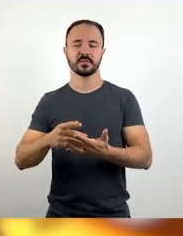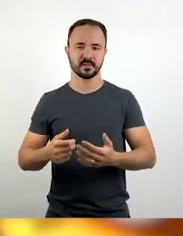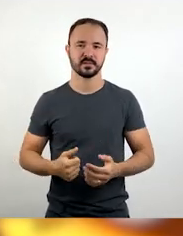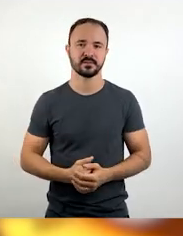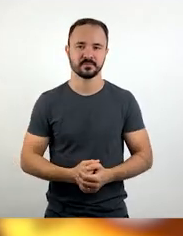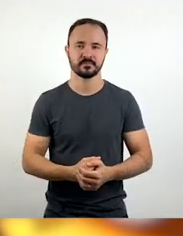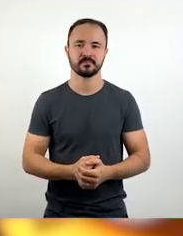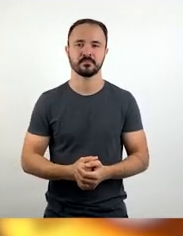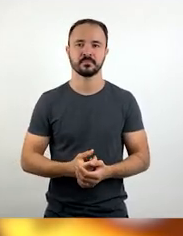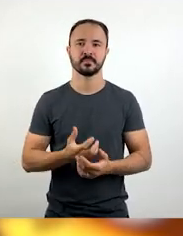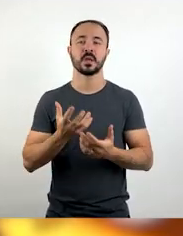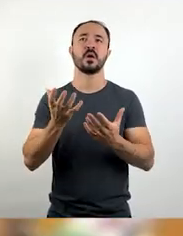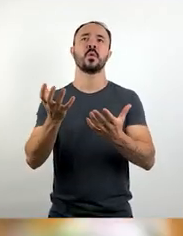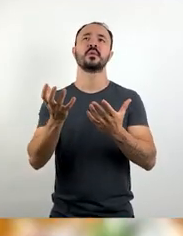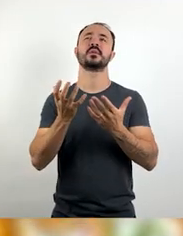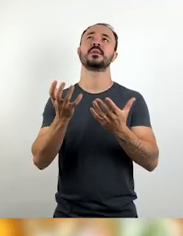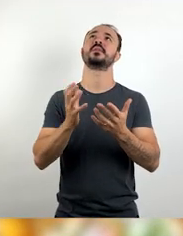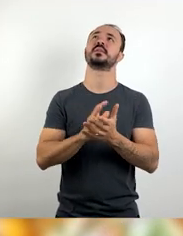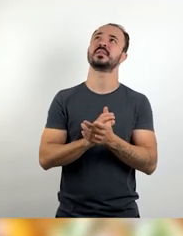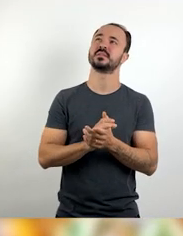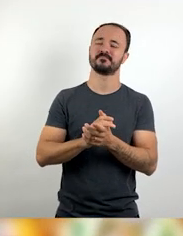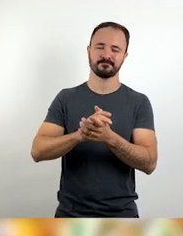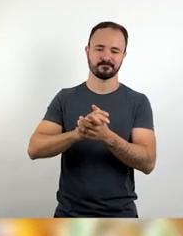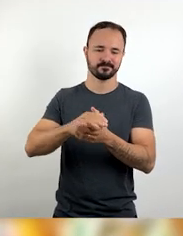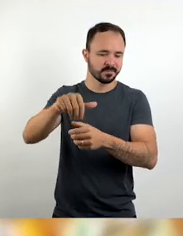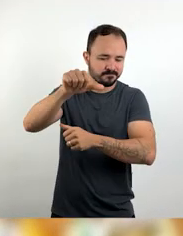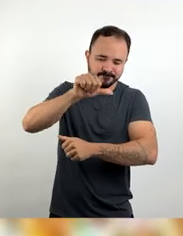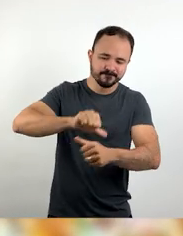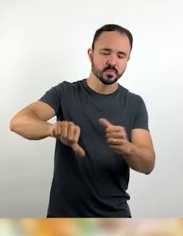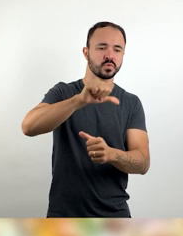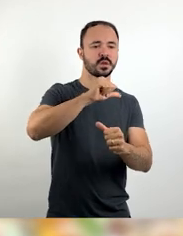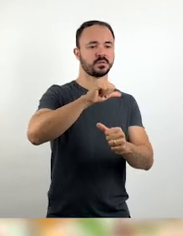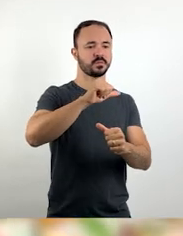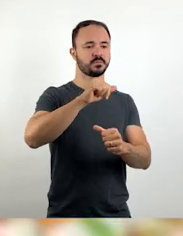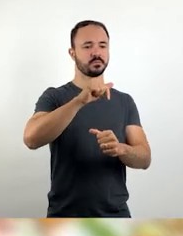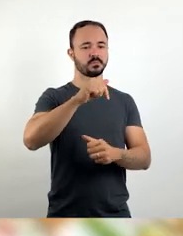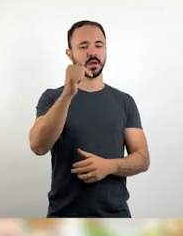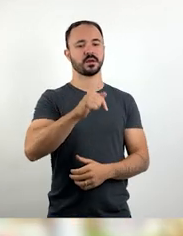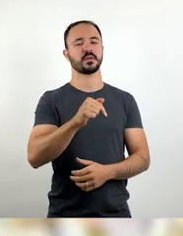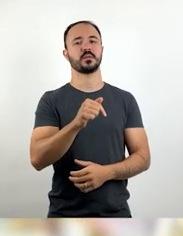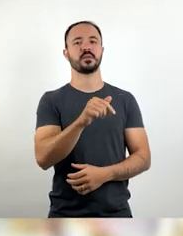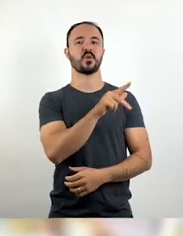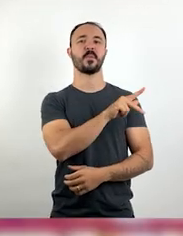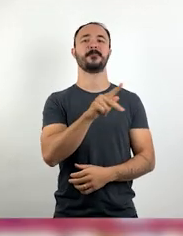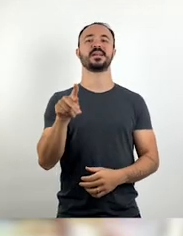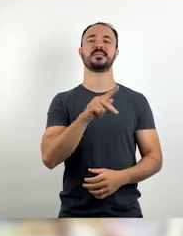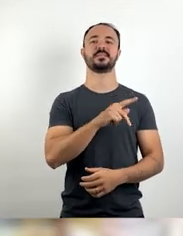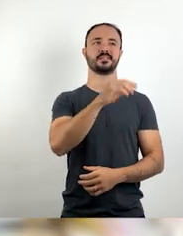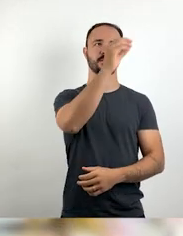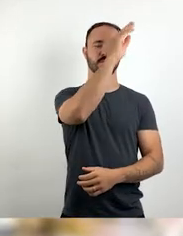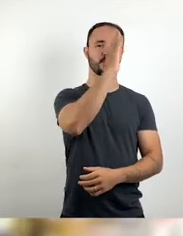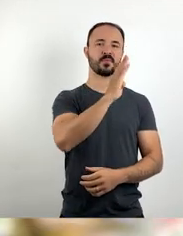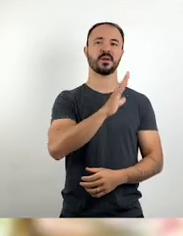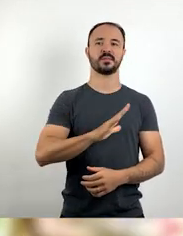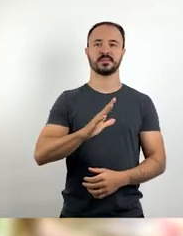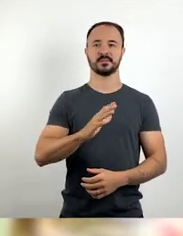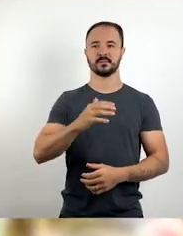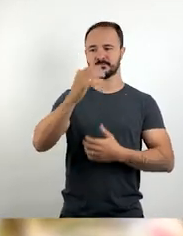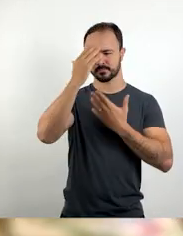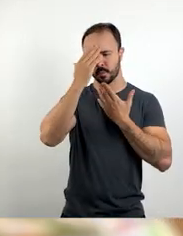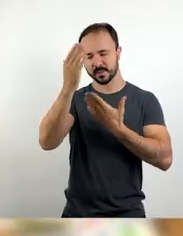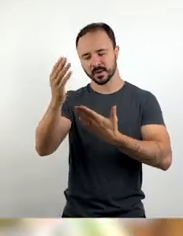Há se fosse diferente. Há se até um presidente se curvasse a um professor.